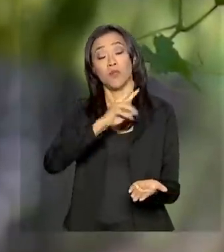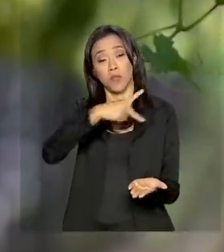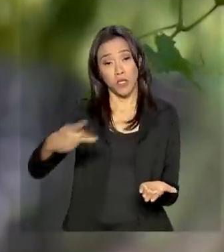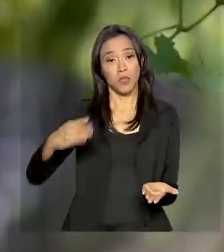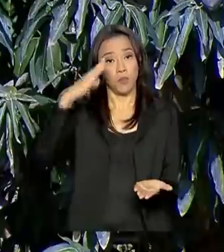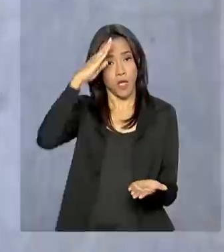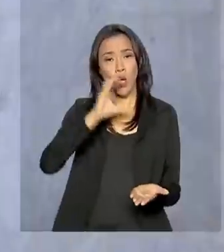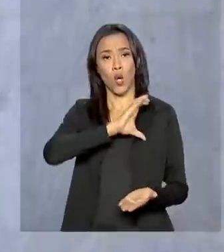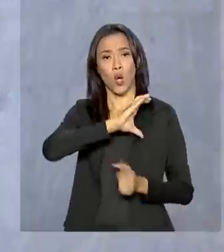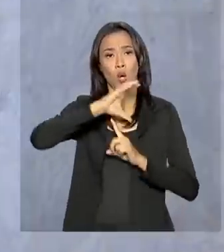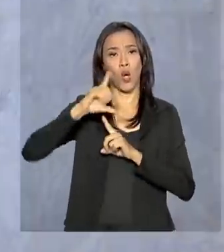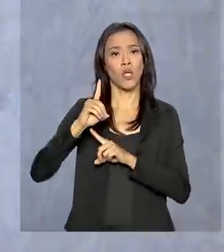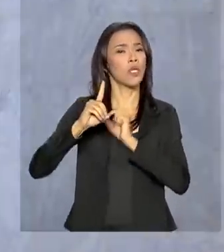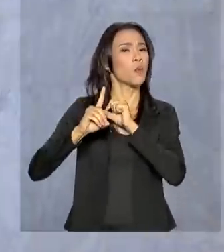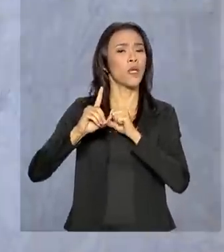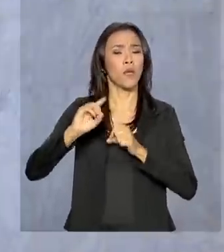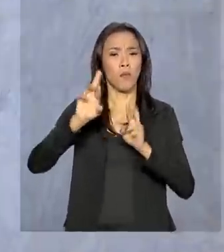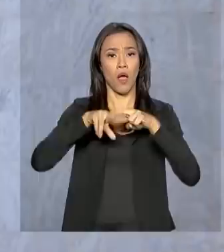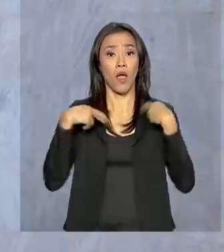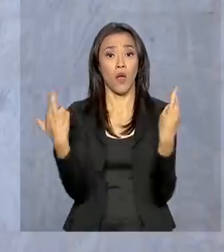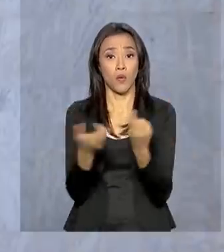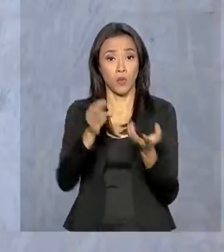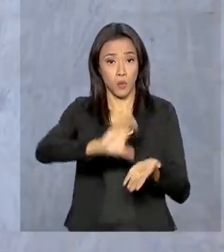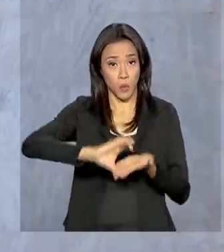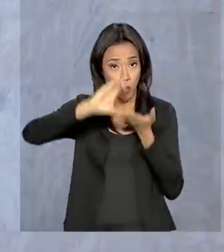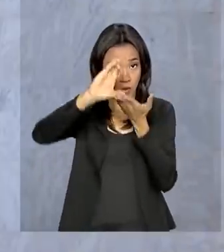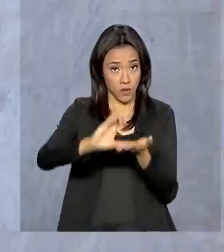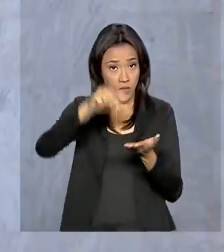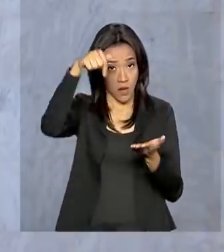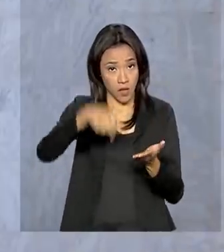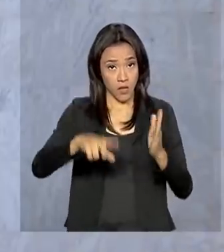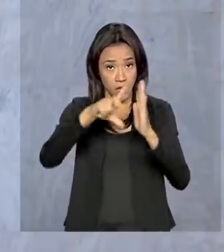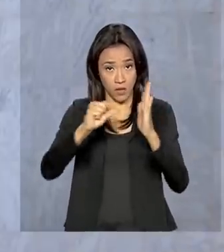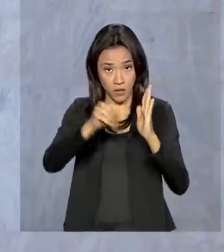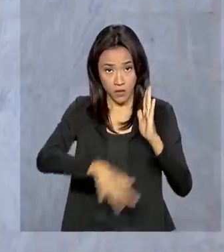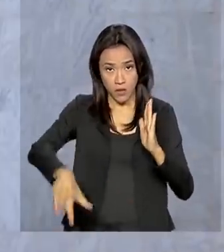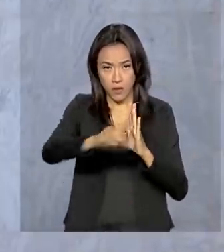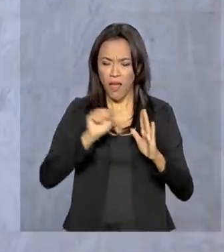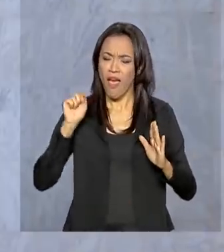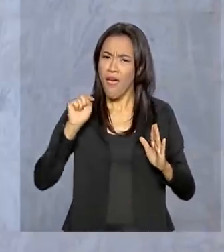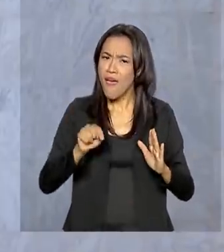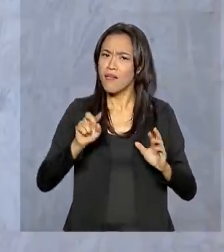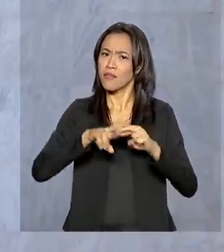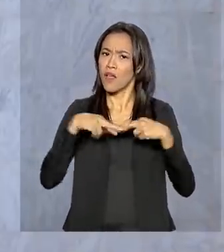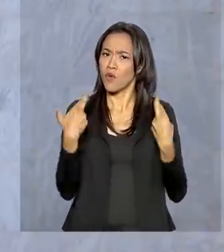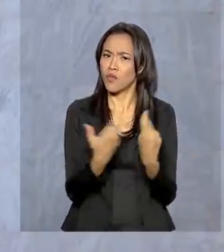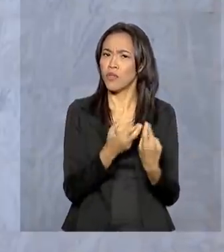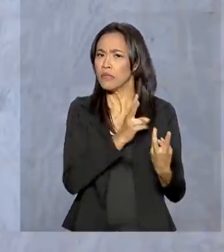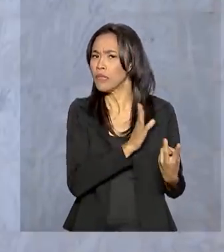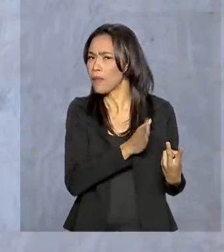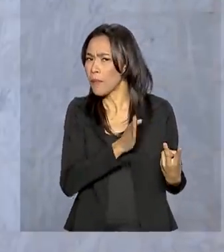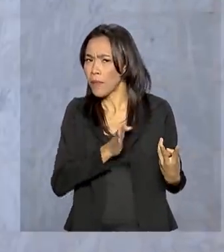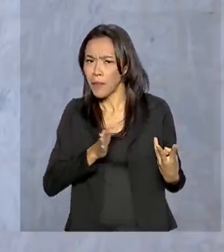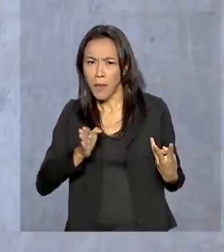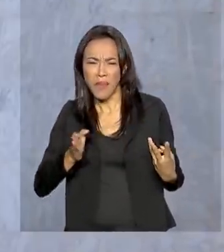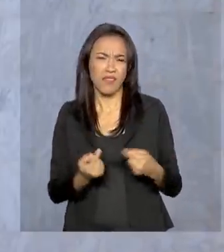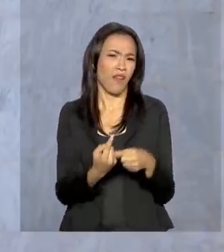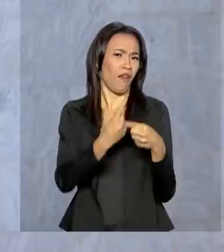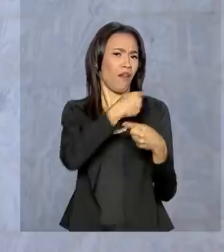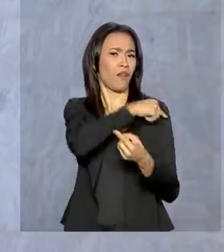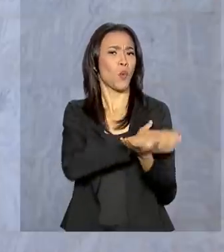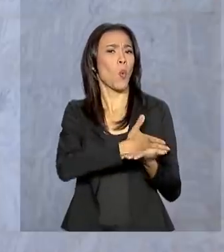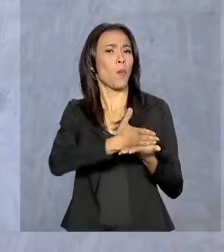mais uma reunião do Conselho de Governo aqui no Palácio do Planalto. Essas reuniões acontecem semanalmente desde o início do governo,